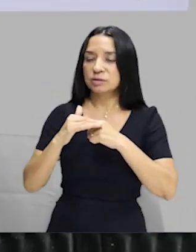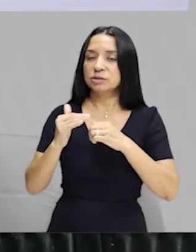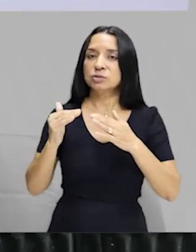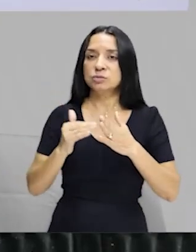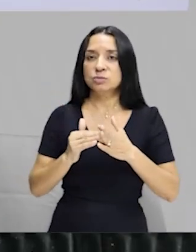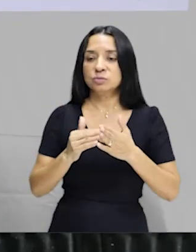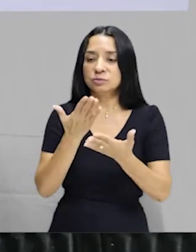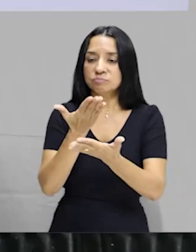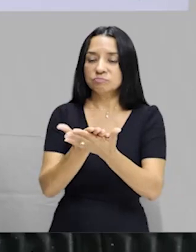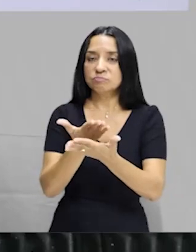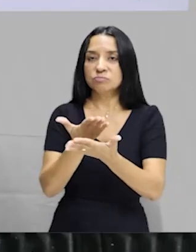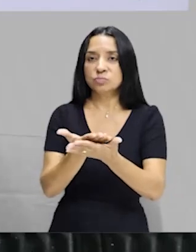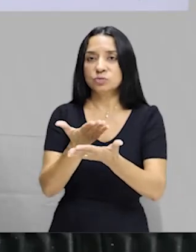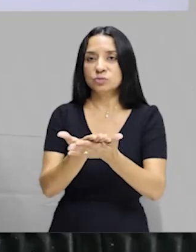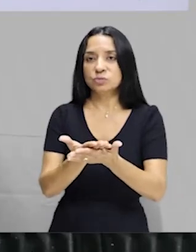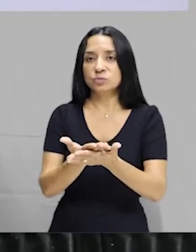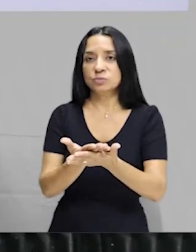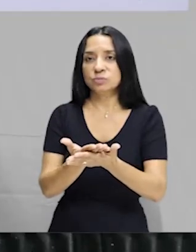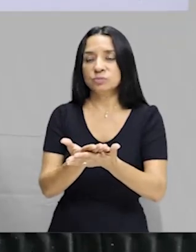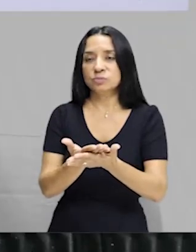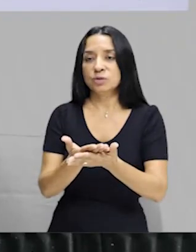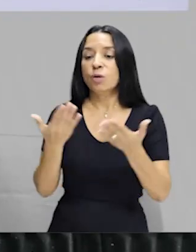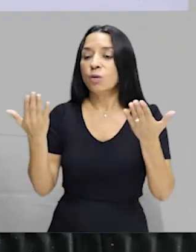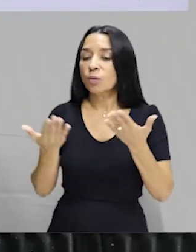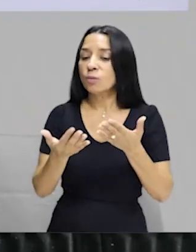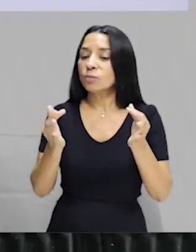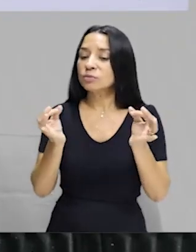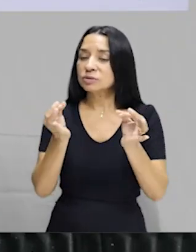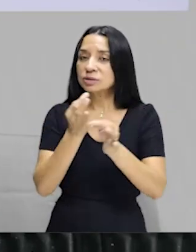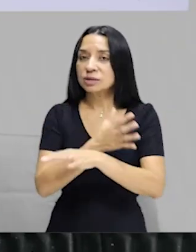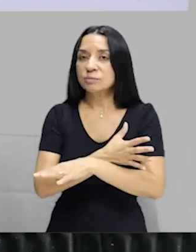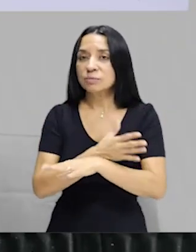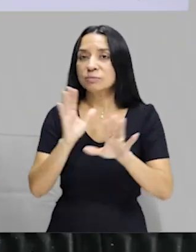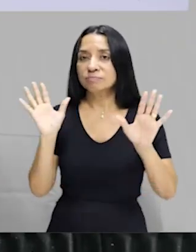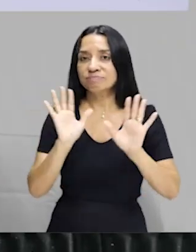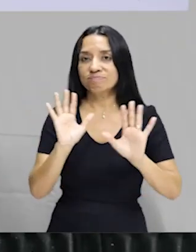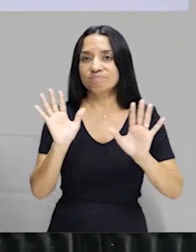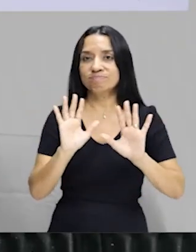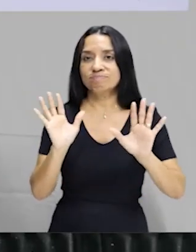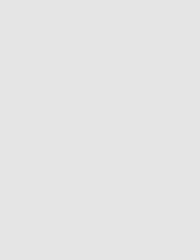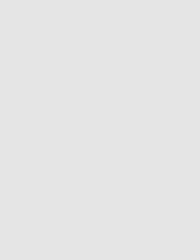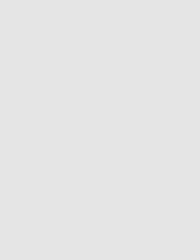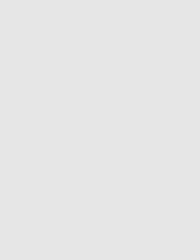estudo para vocês, tá bom? Por hoje é só. Até luego!